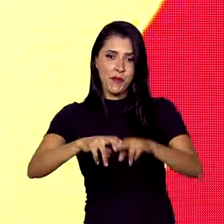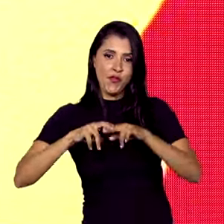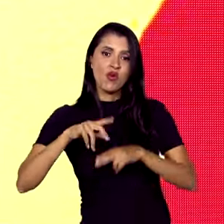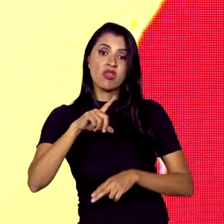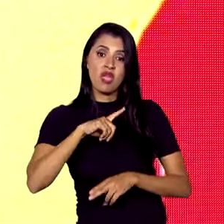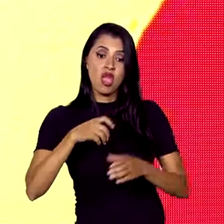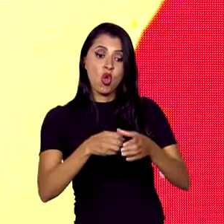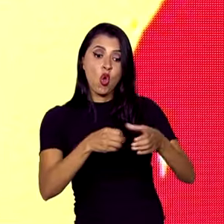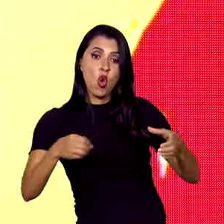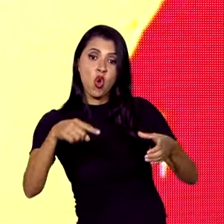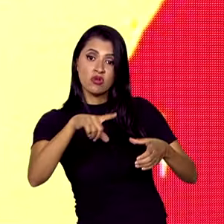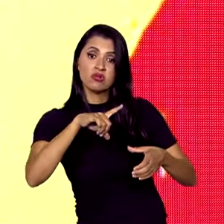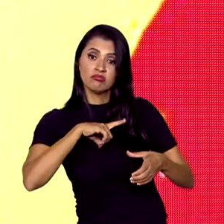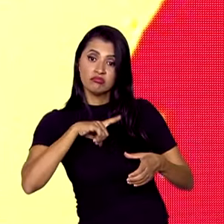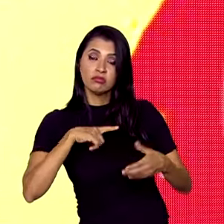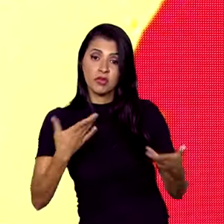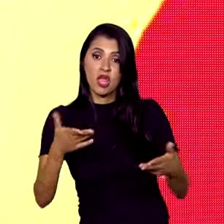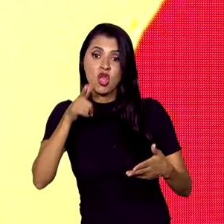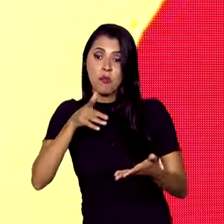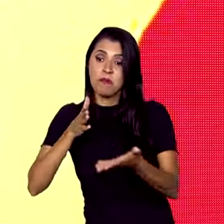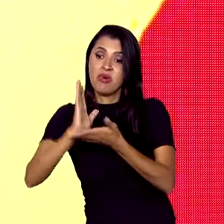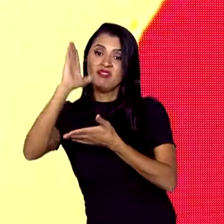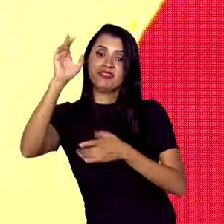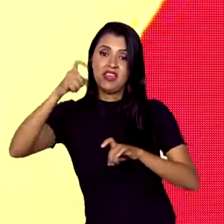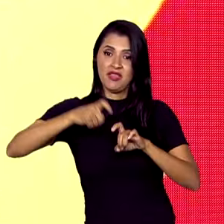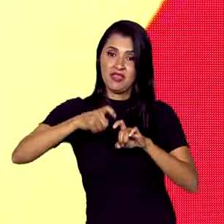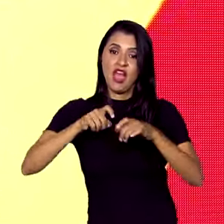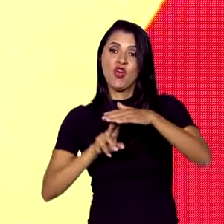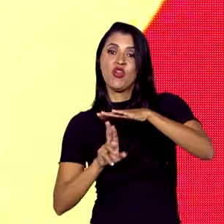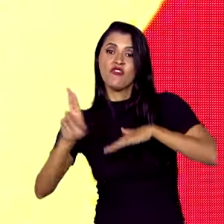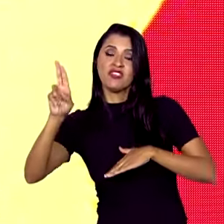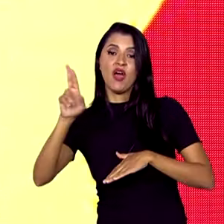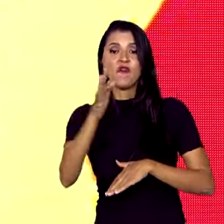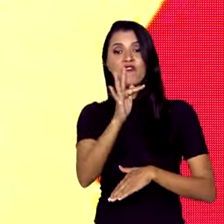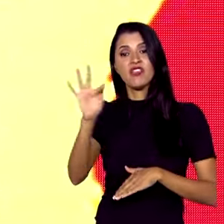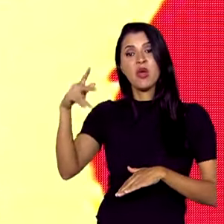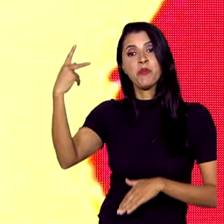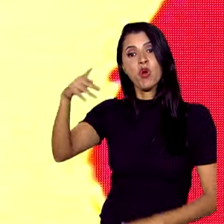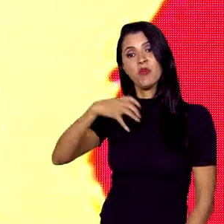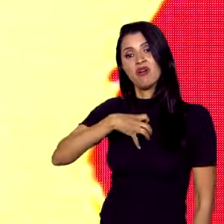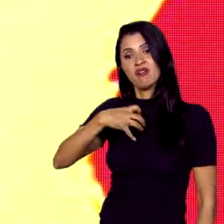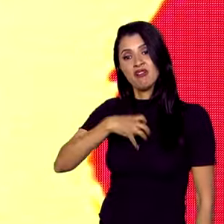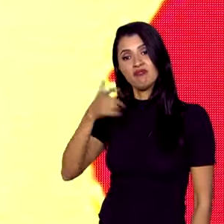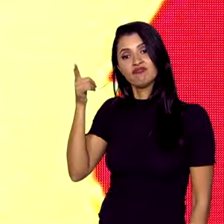que consegui passar em medicina na Universidade Federal da Bahia.